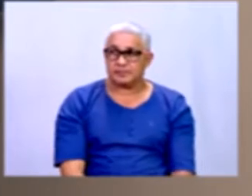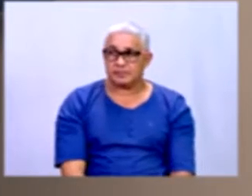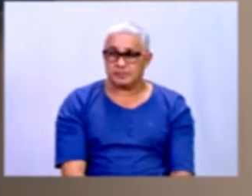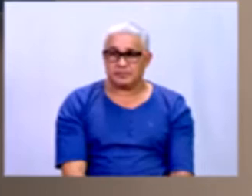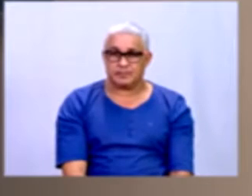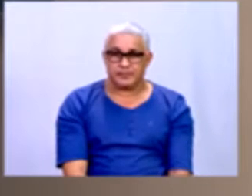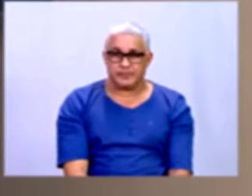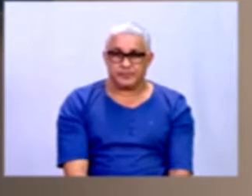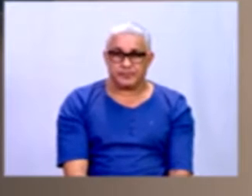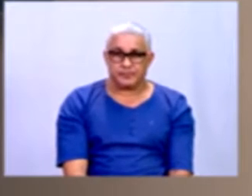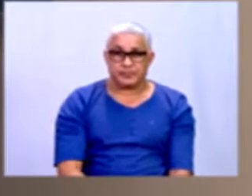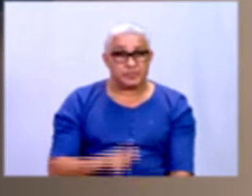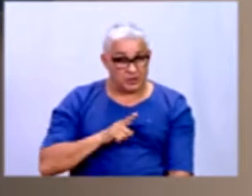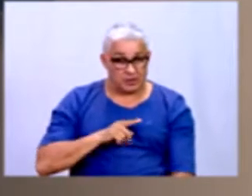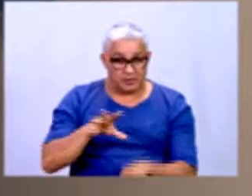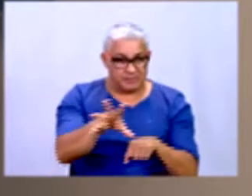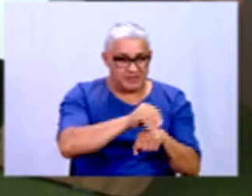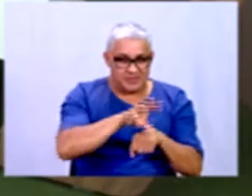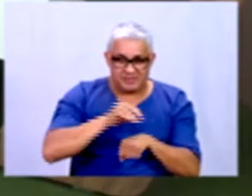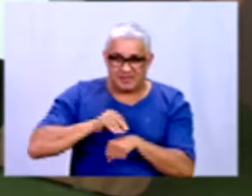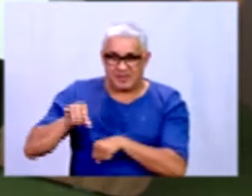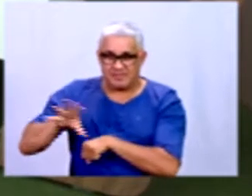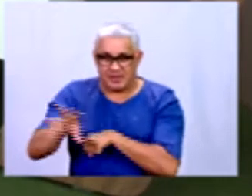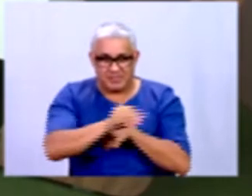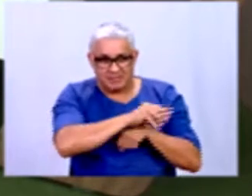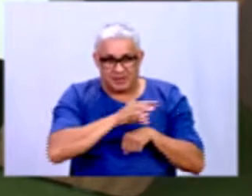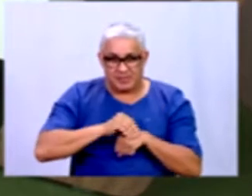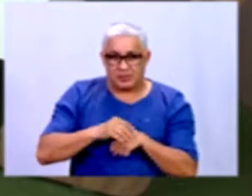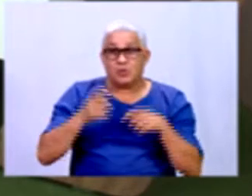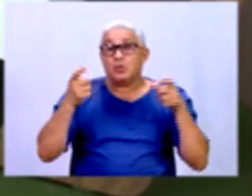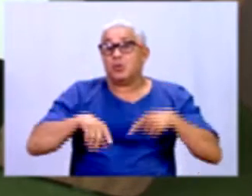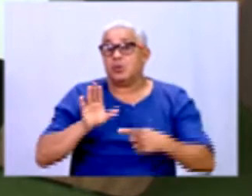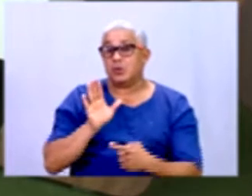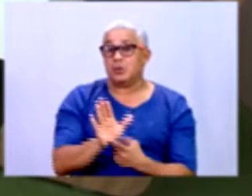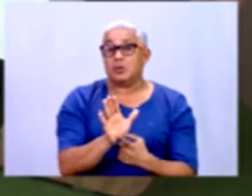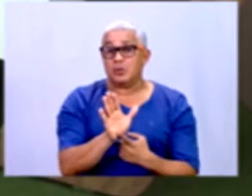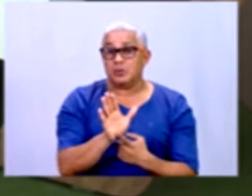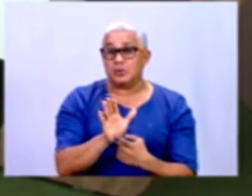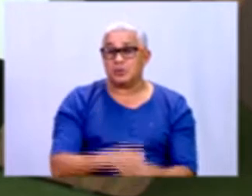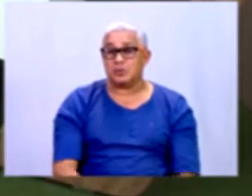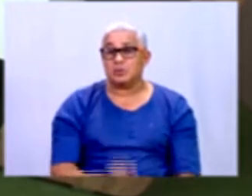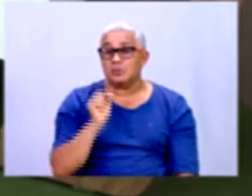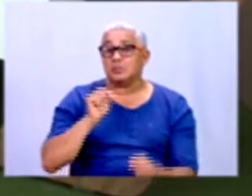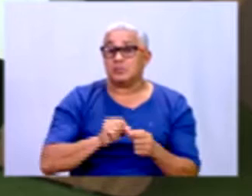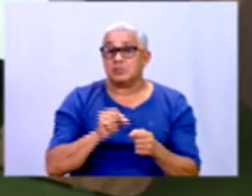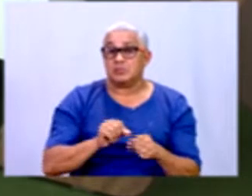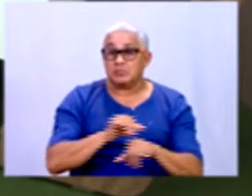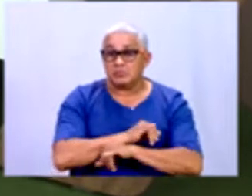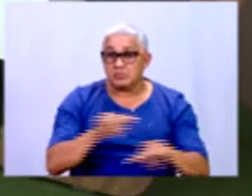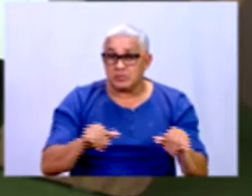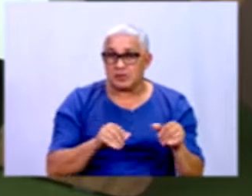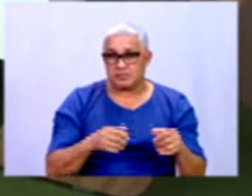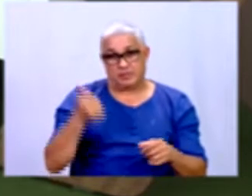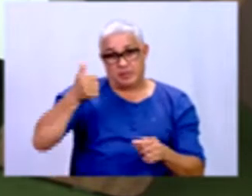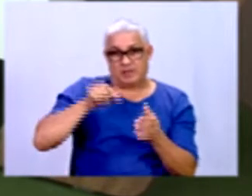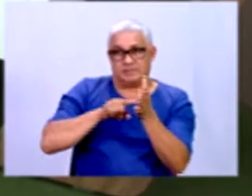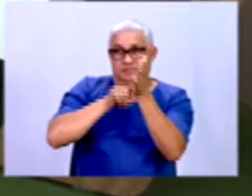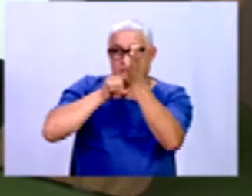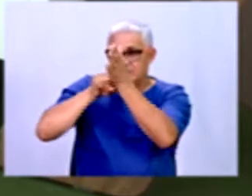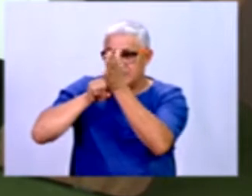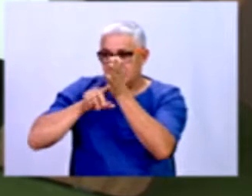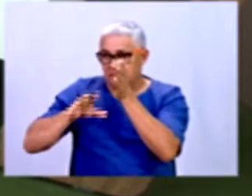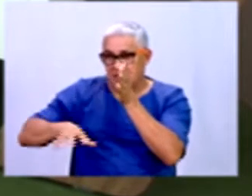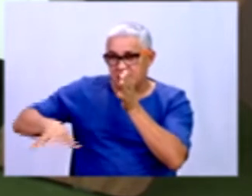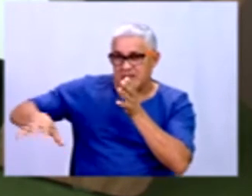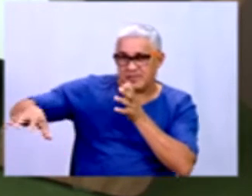E a gente tem essas informações aqui. Onde a gente vai colocar? O que a gente vai fazer? A gente vai fazer uma pesquisa de regiões para ver